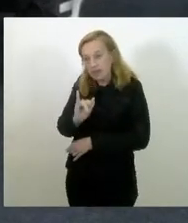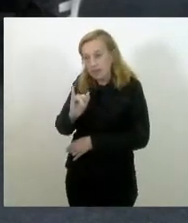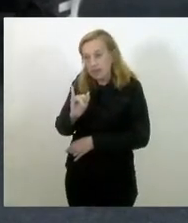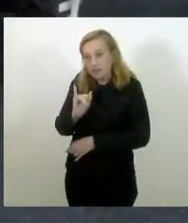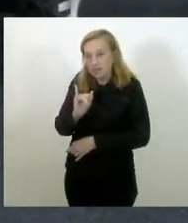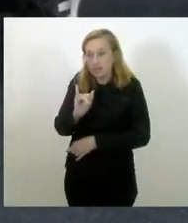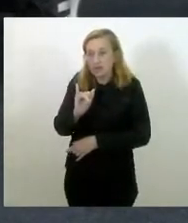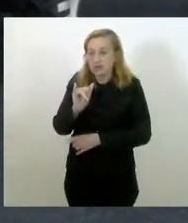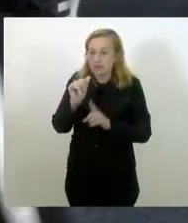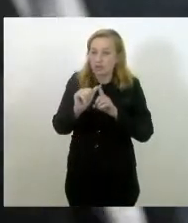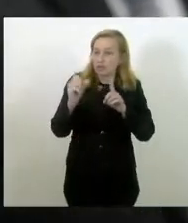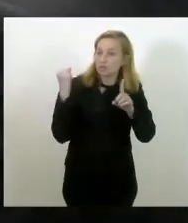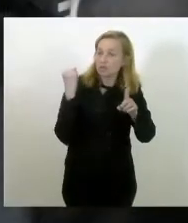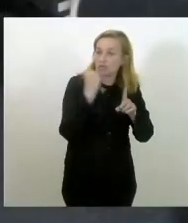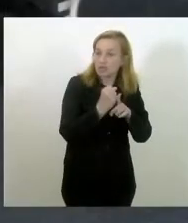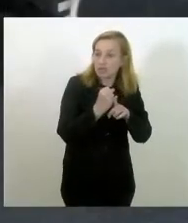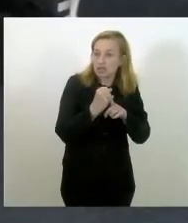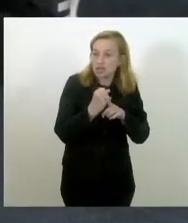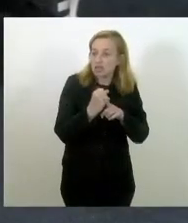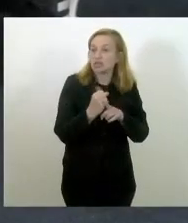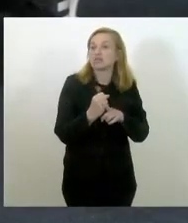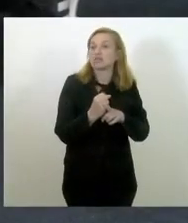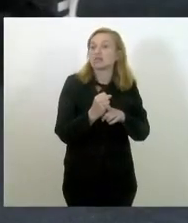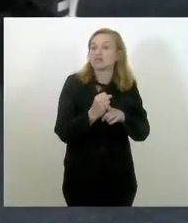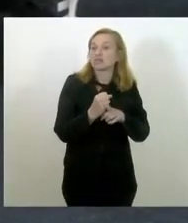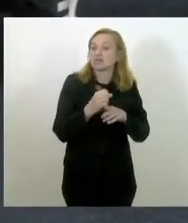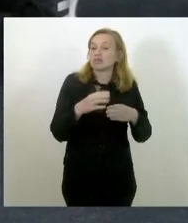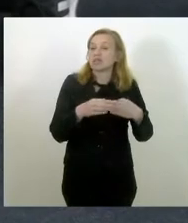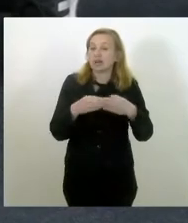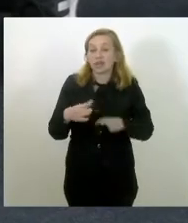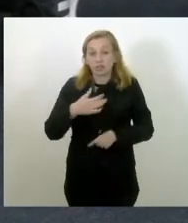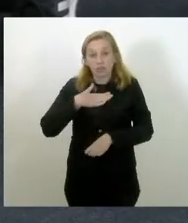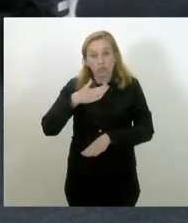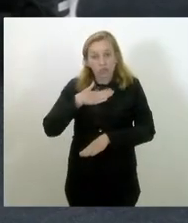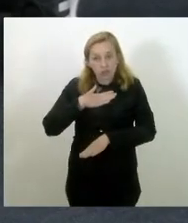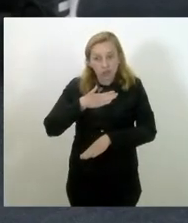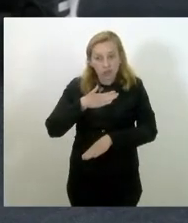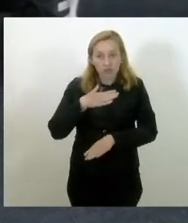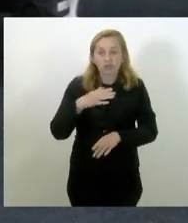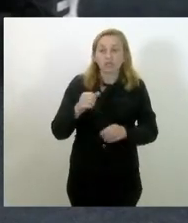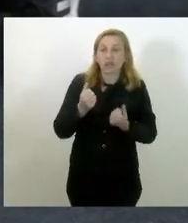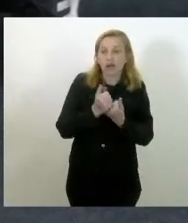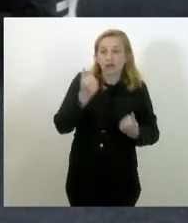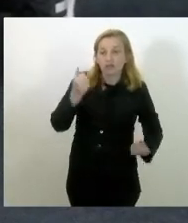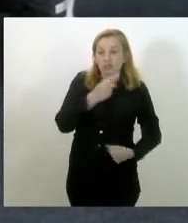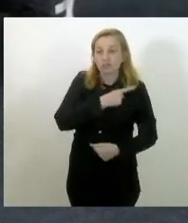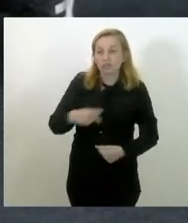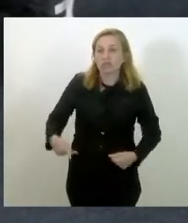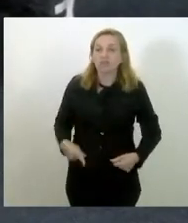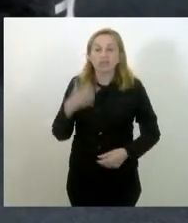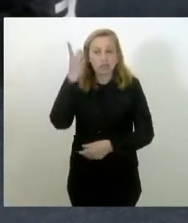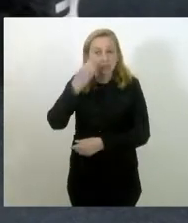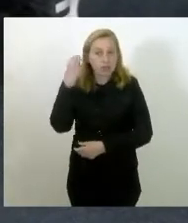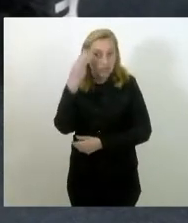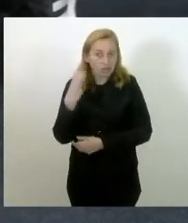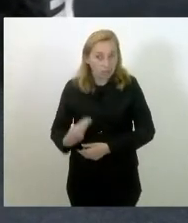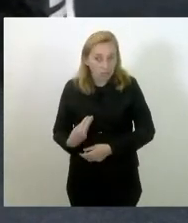Feminicídio que foi presidida por mim com a vice-presidência da deputada Mônica Francisco e a